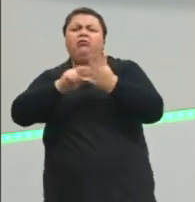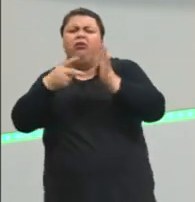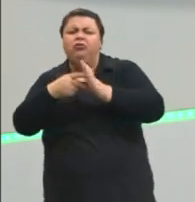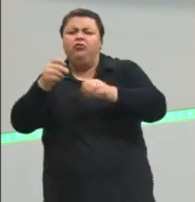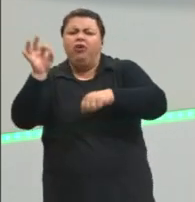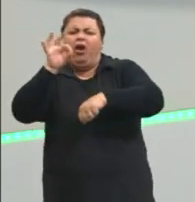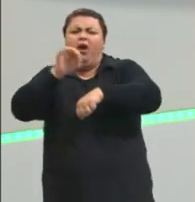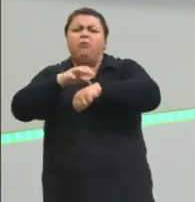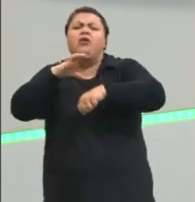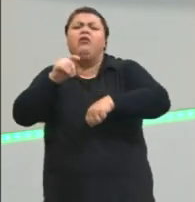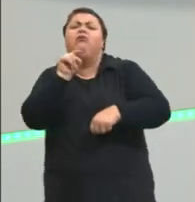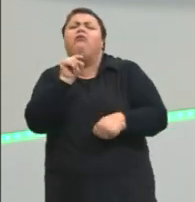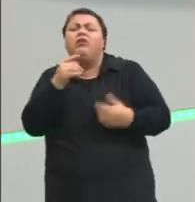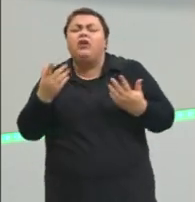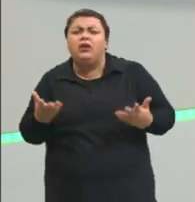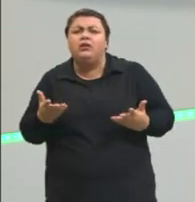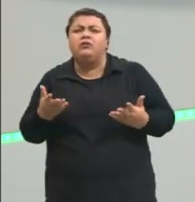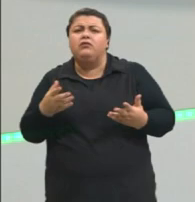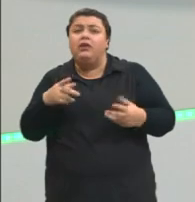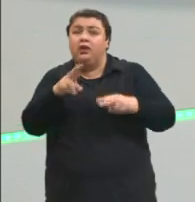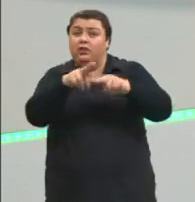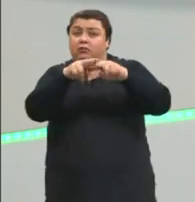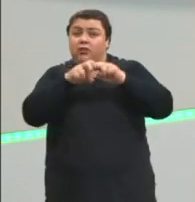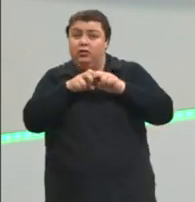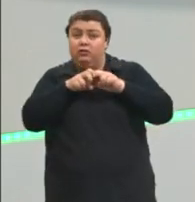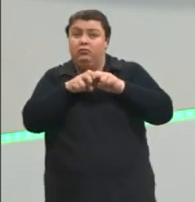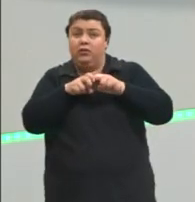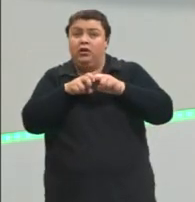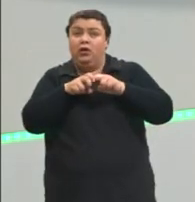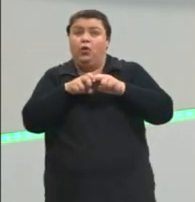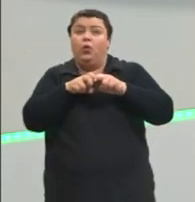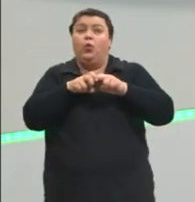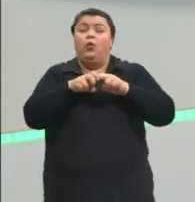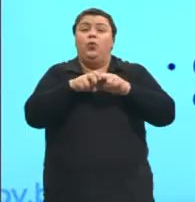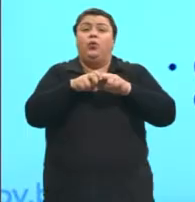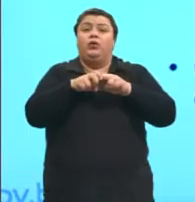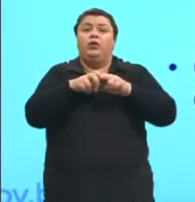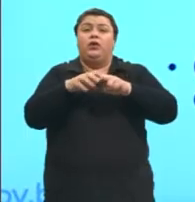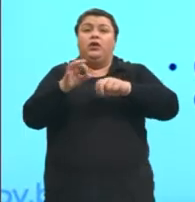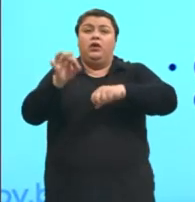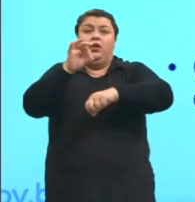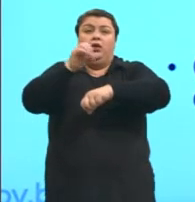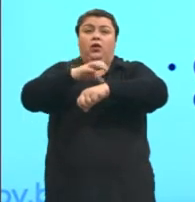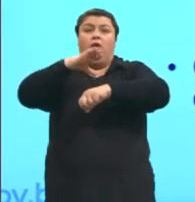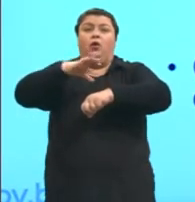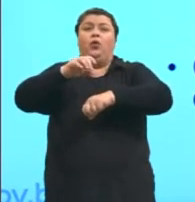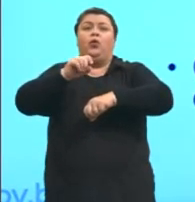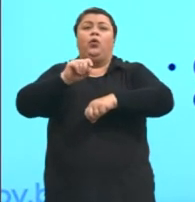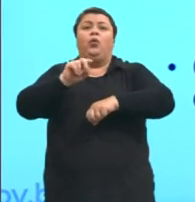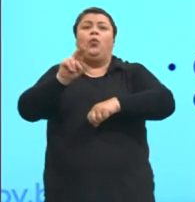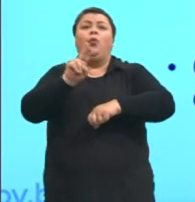Vamos dar uma olhada. Ele percebeu que um zoologo, Carl von Frisch,